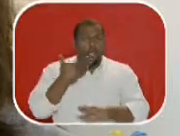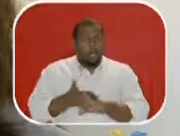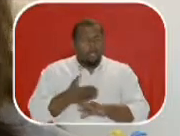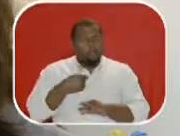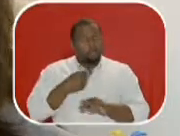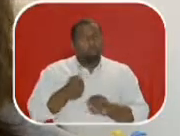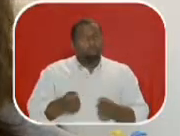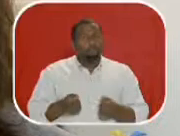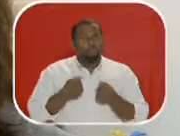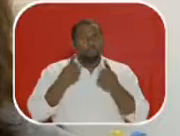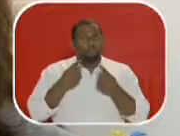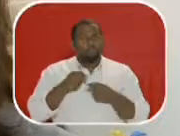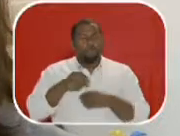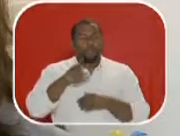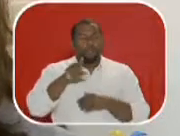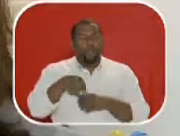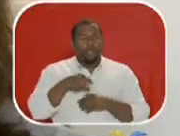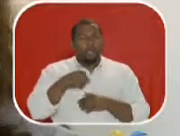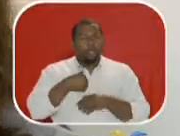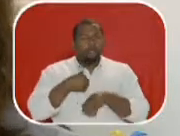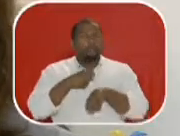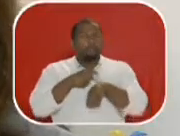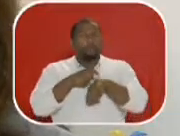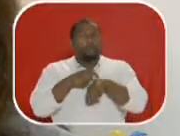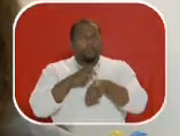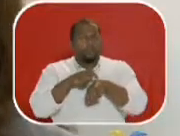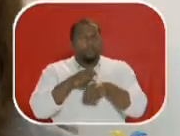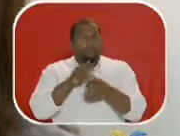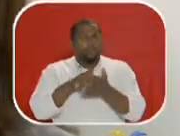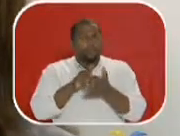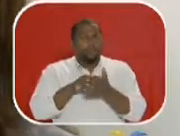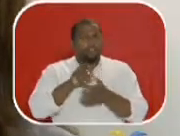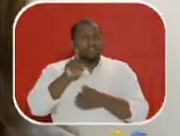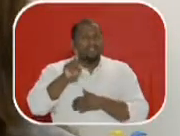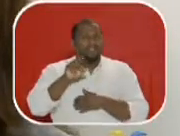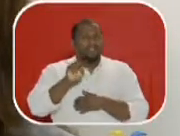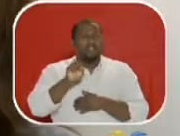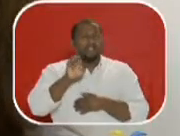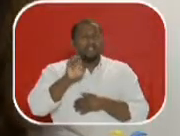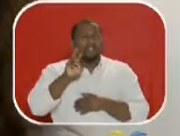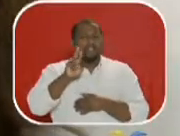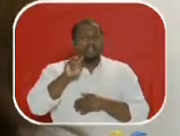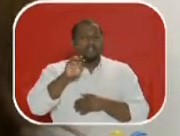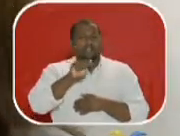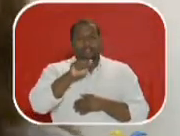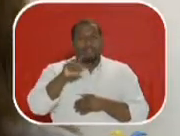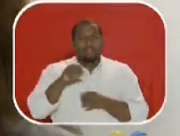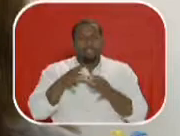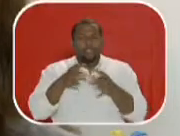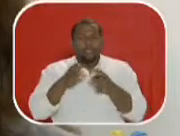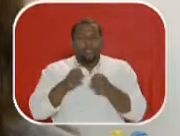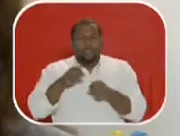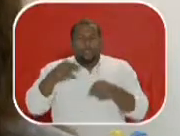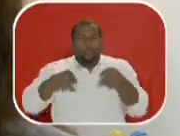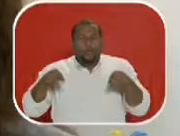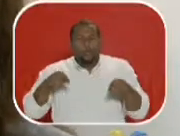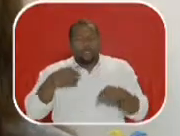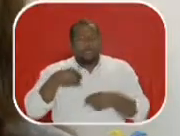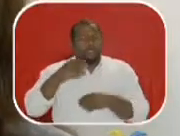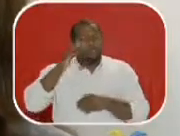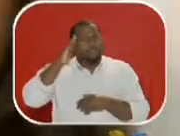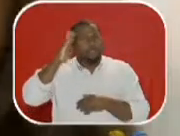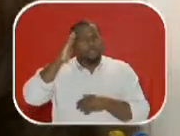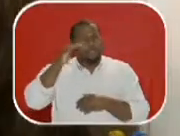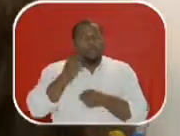texto, que até hoje é uma coisa que me chama a atenção, é essa coisa do tempo mesmo no sertão. No caso da peça, esse sertão